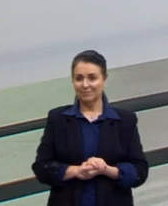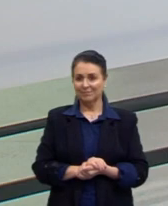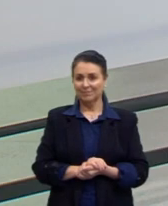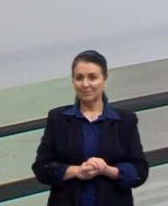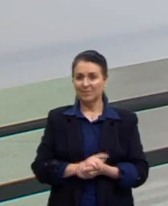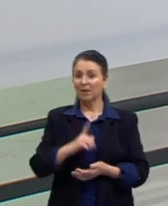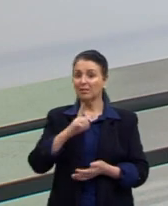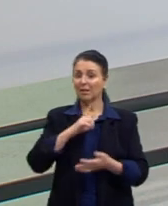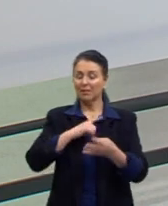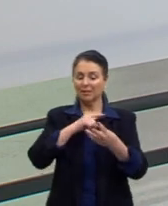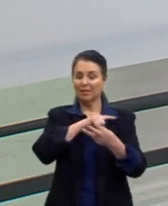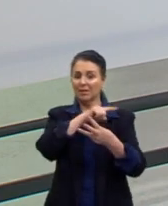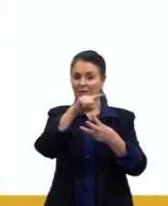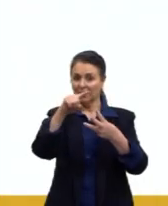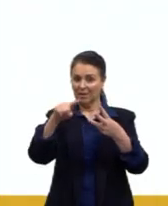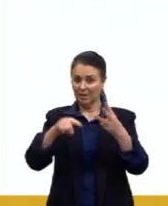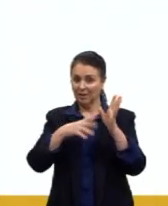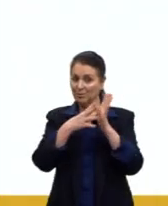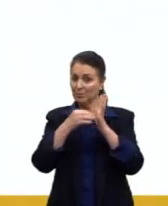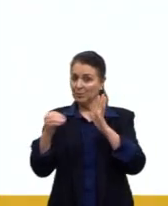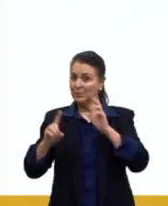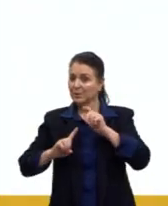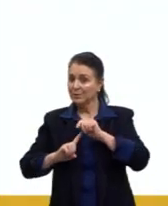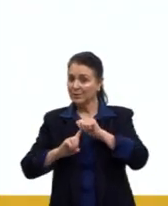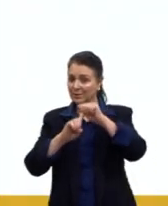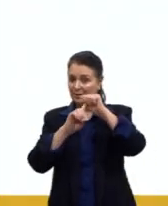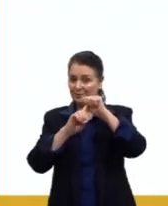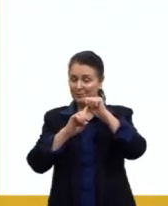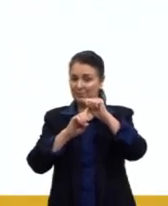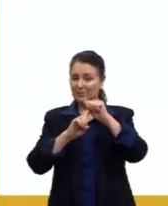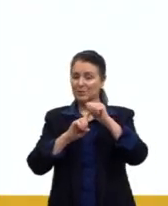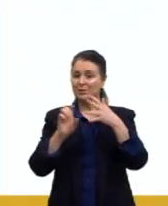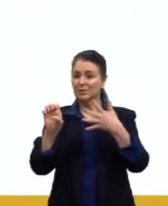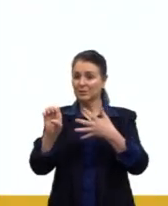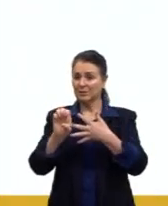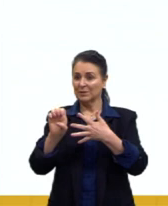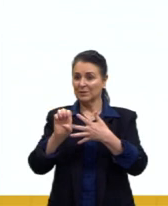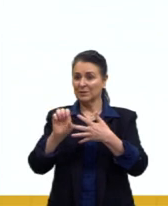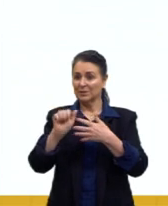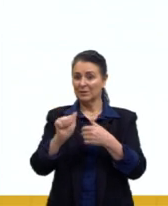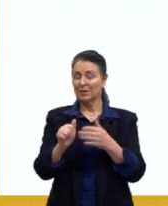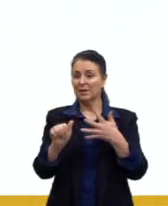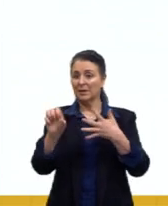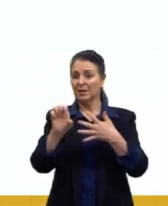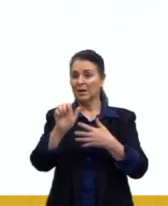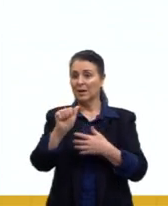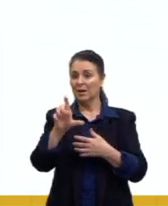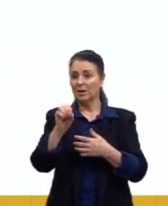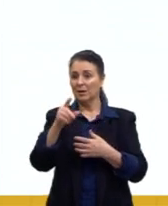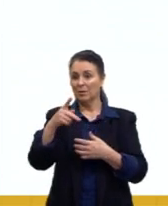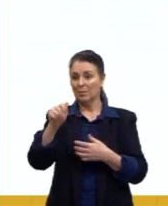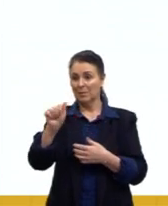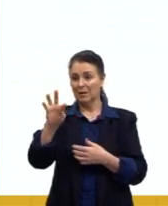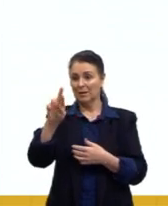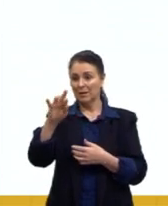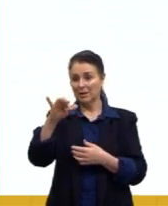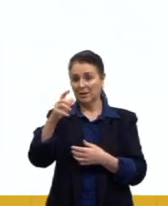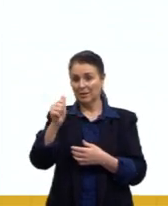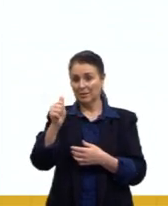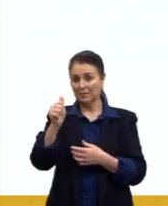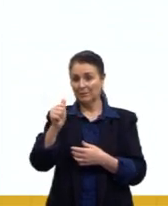Existem três modelos principais de especiação, que é a especiação alopátrica,